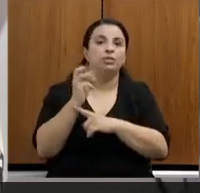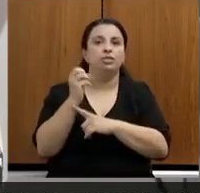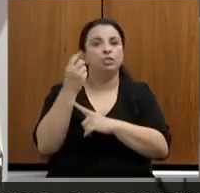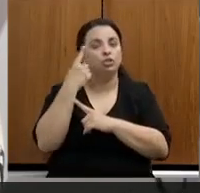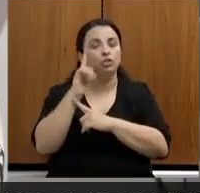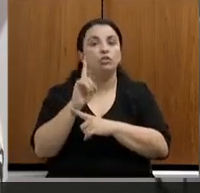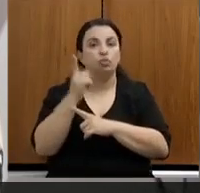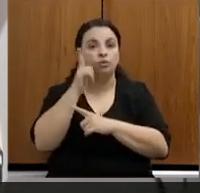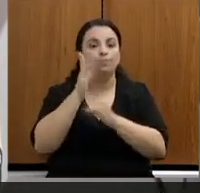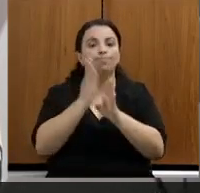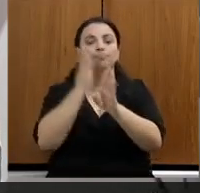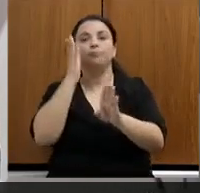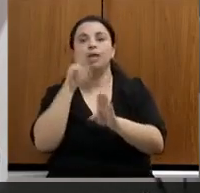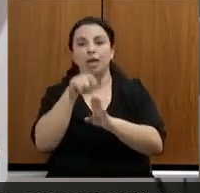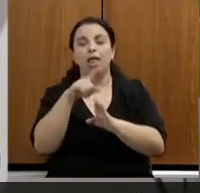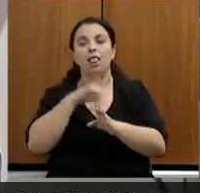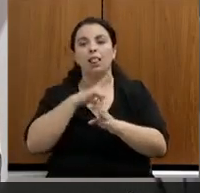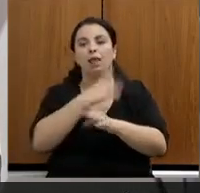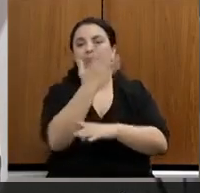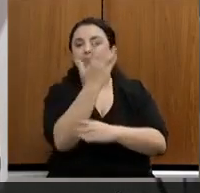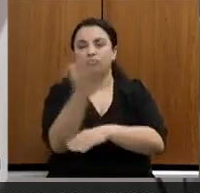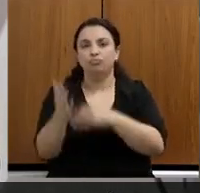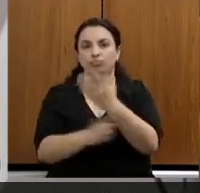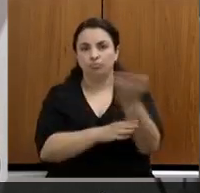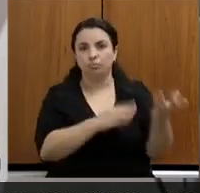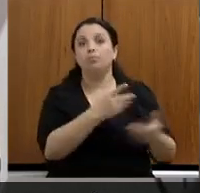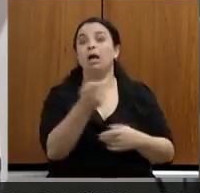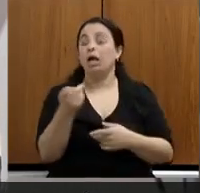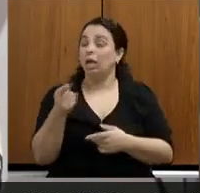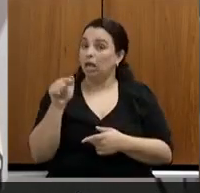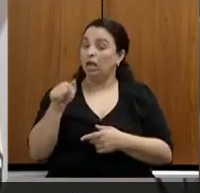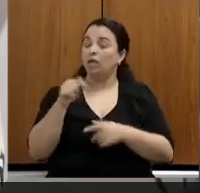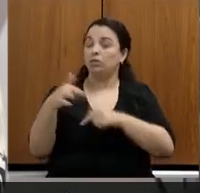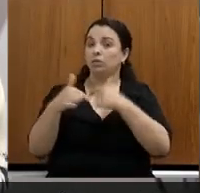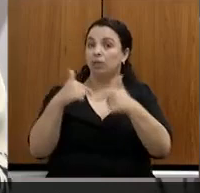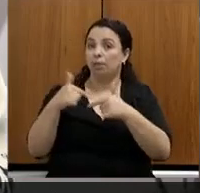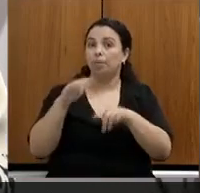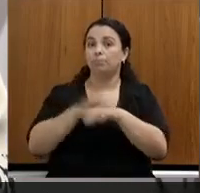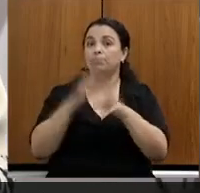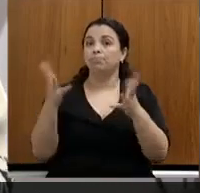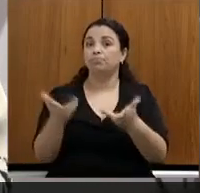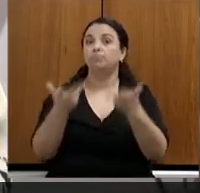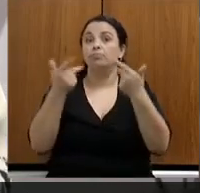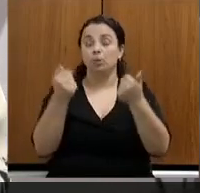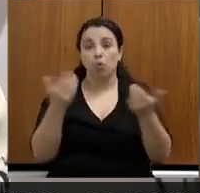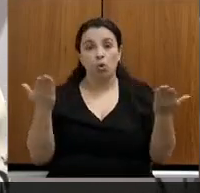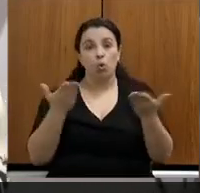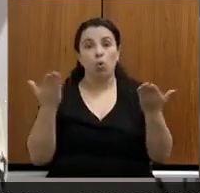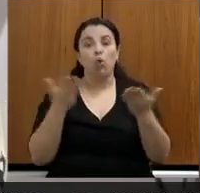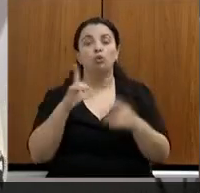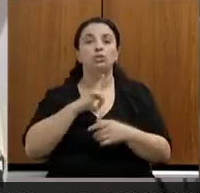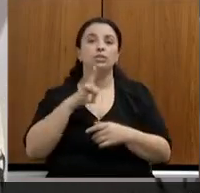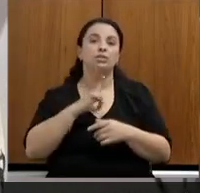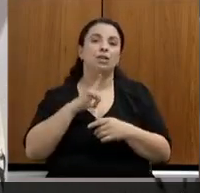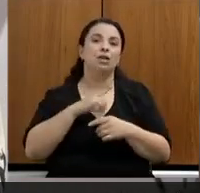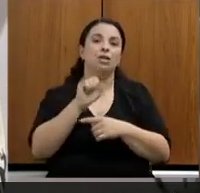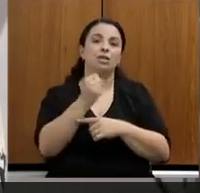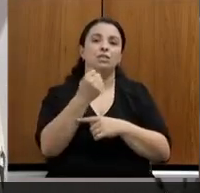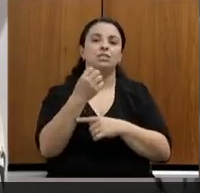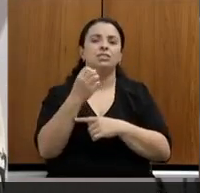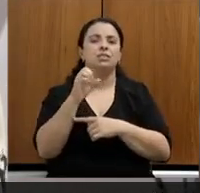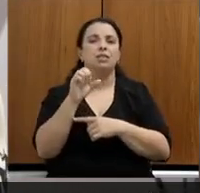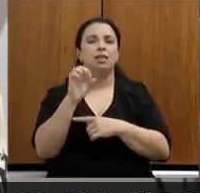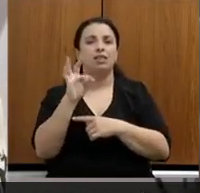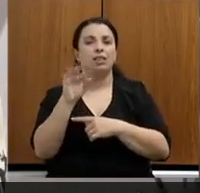Minas Gerais. Então, esse é um trabalho que nós temos aprimorado. Hoje, inclusive, estamos com uma startup desenvolvendo